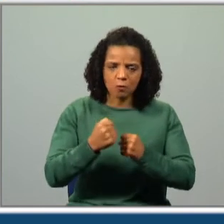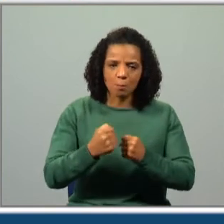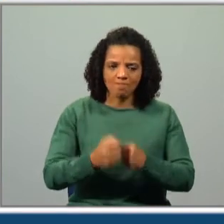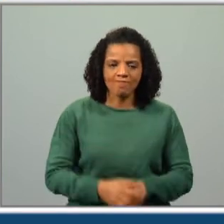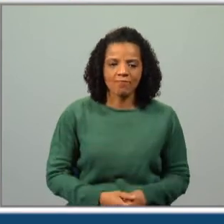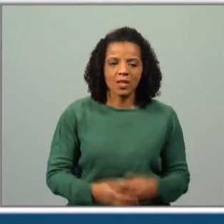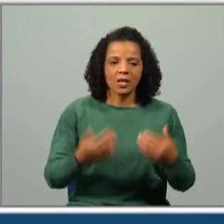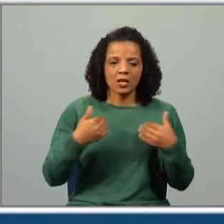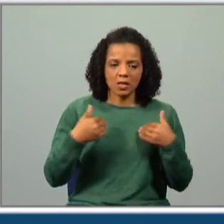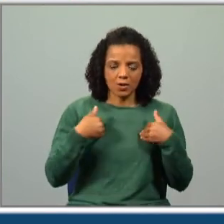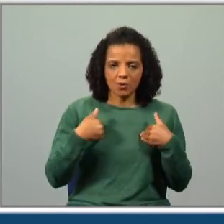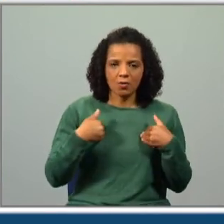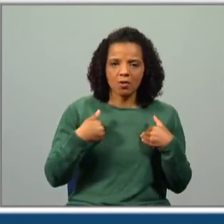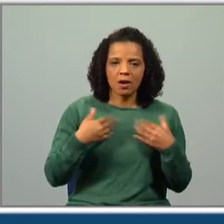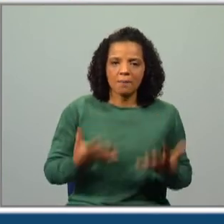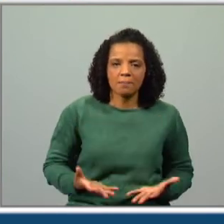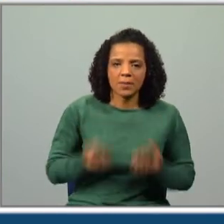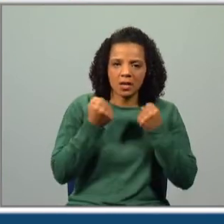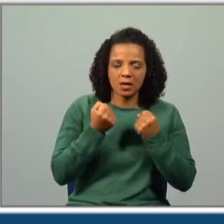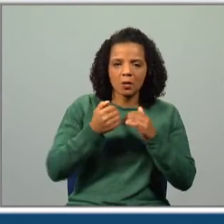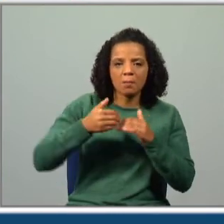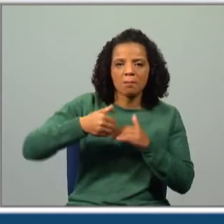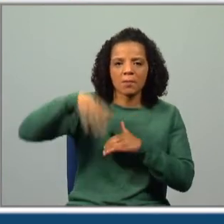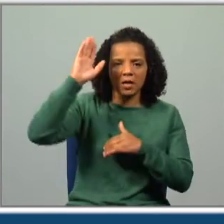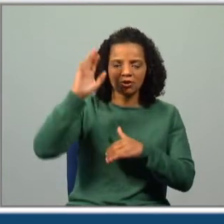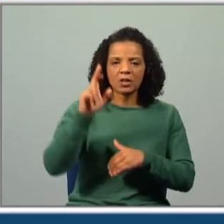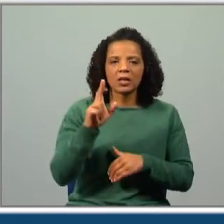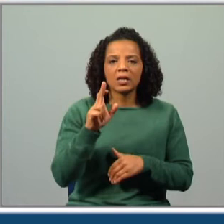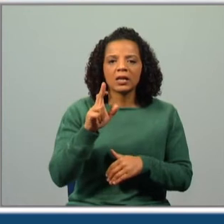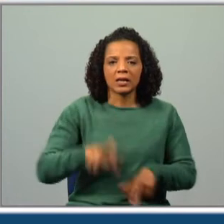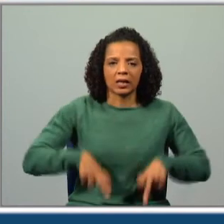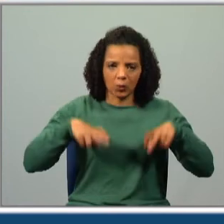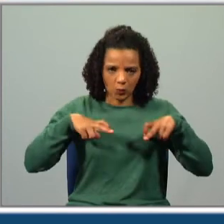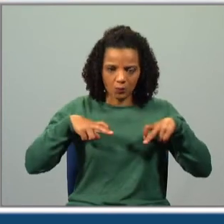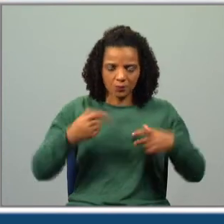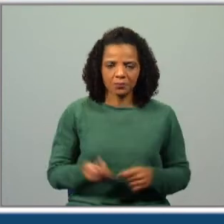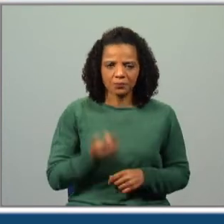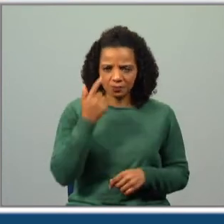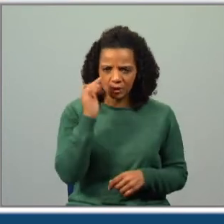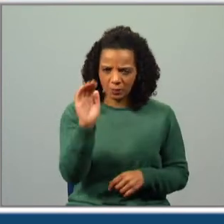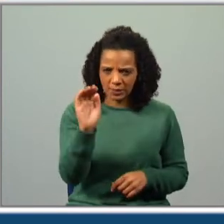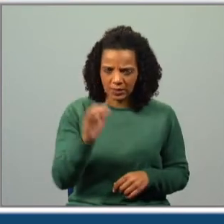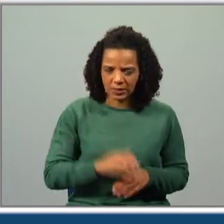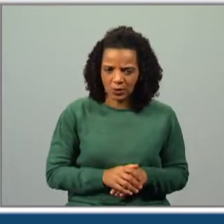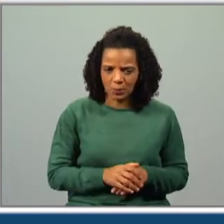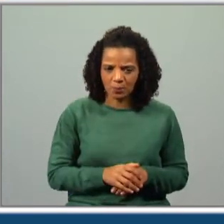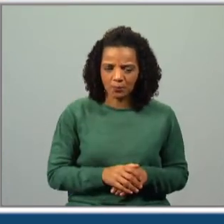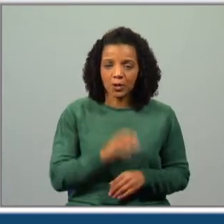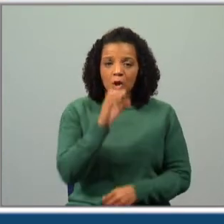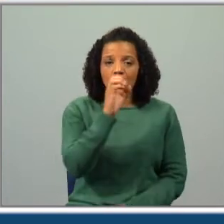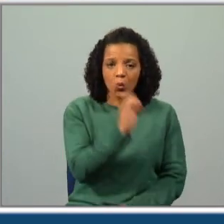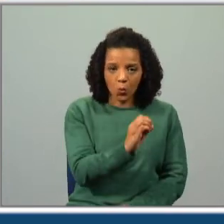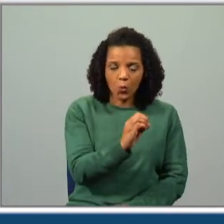Eu quero ser o mais rico. Chama a vossa atenção para o